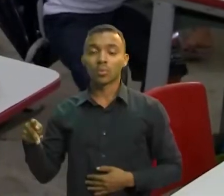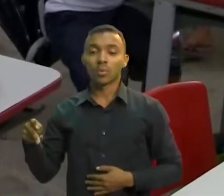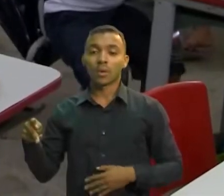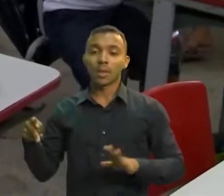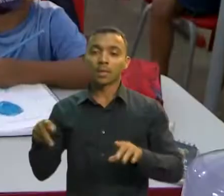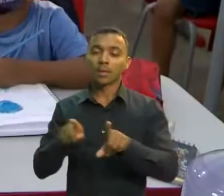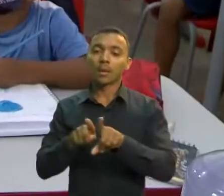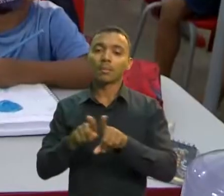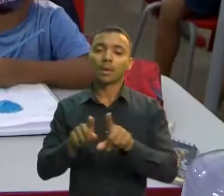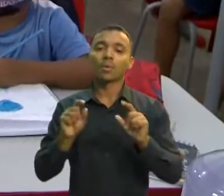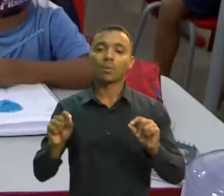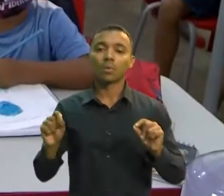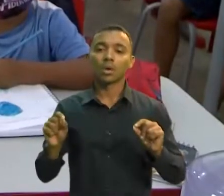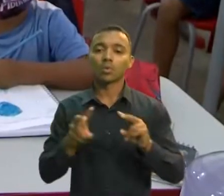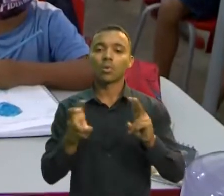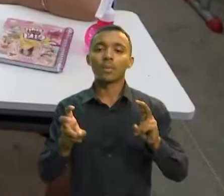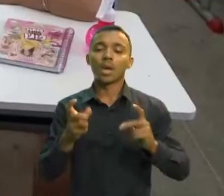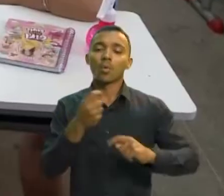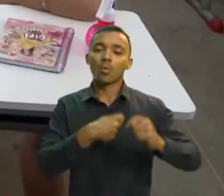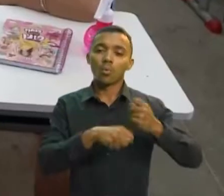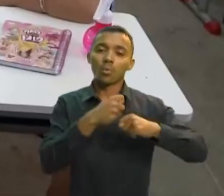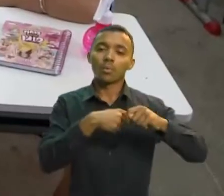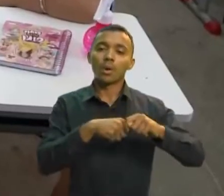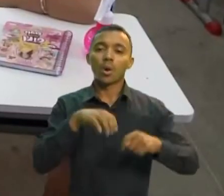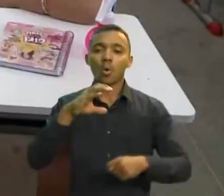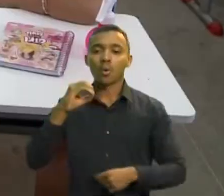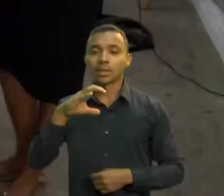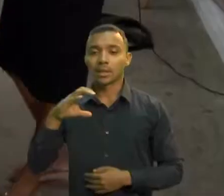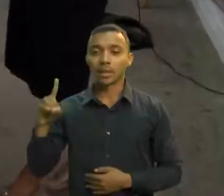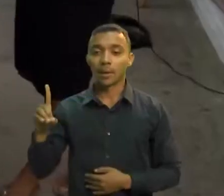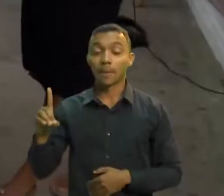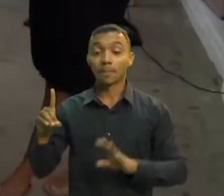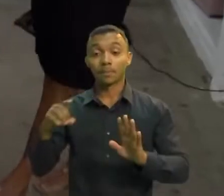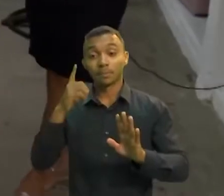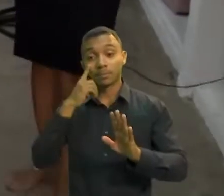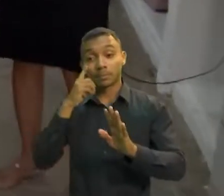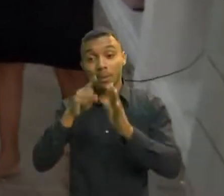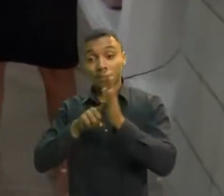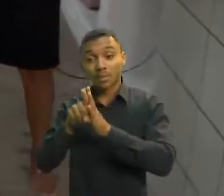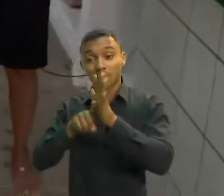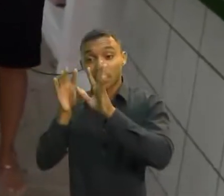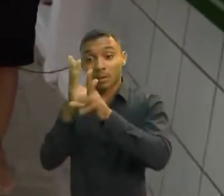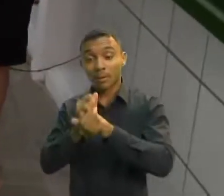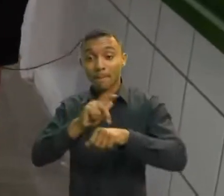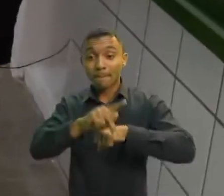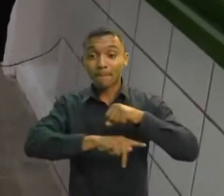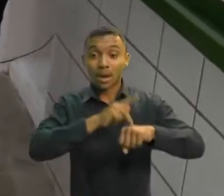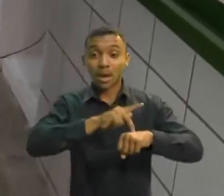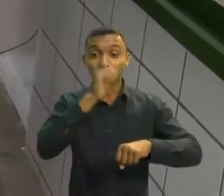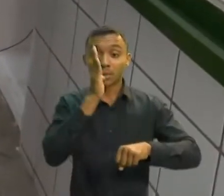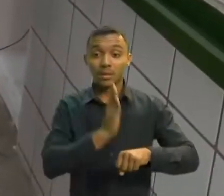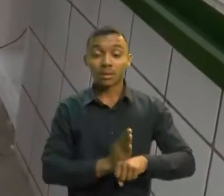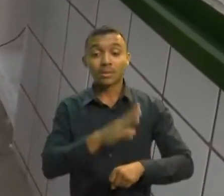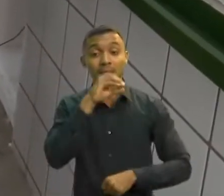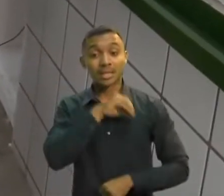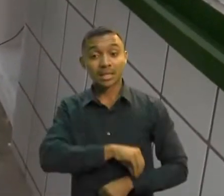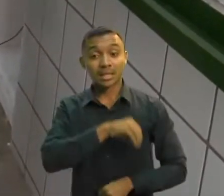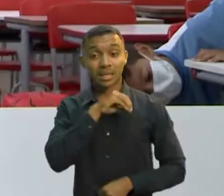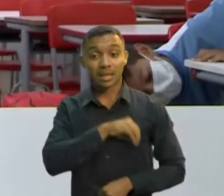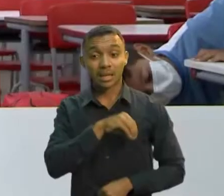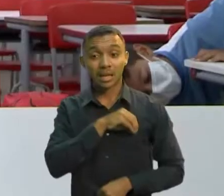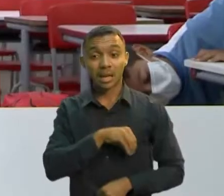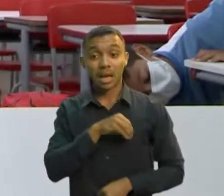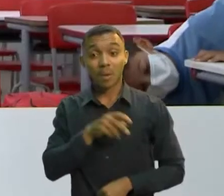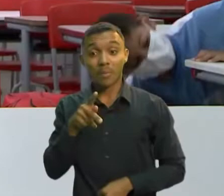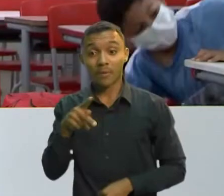Desenvolvimento Econômico, a OCD. O levantamento revela que o Brasil tem o pior piso salarial para educação entre as